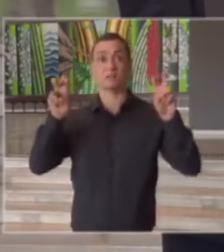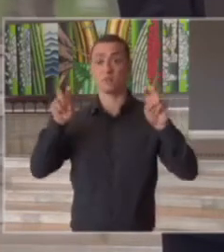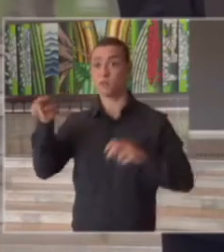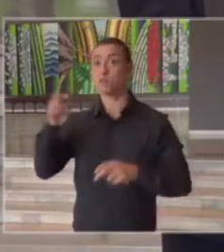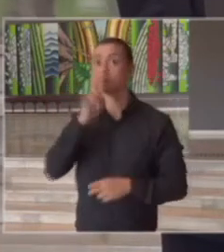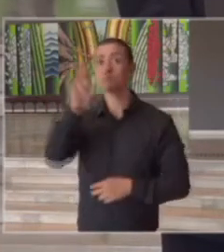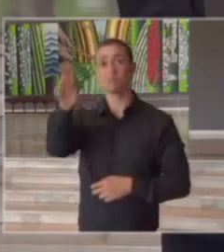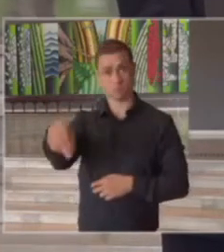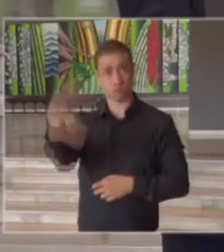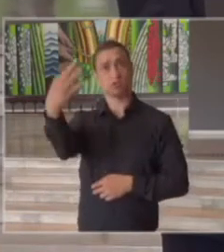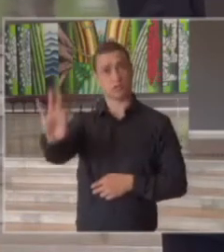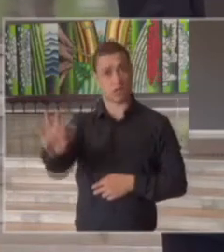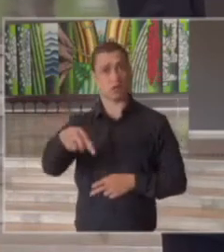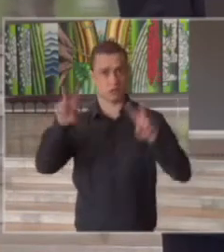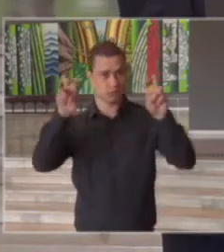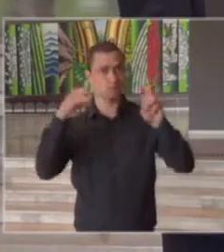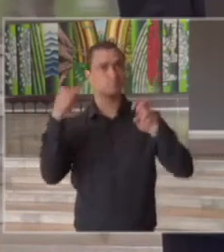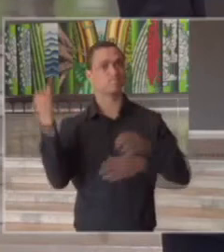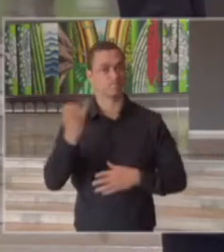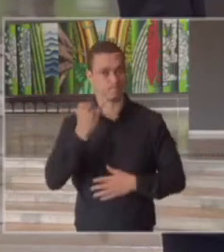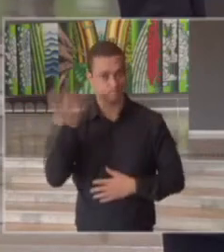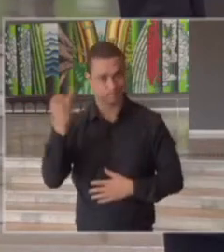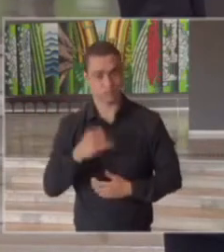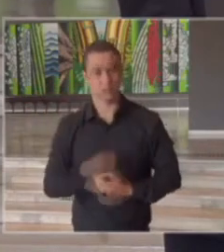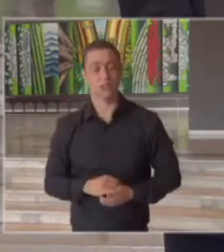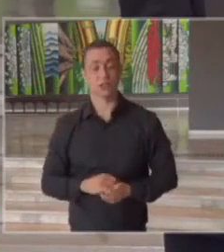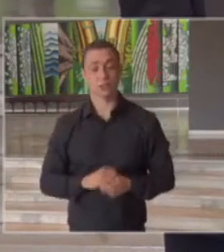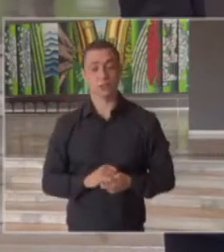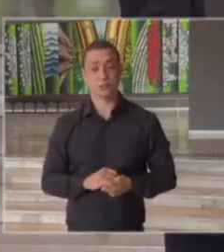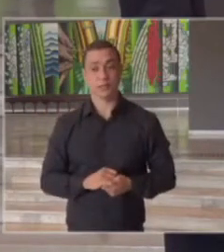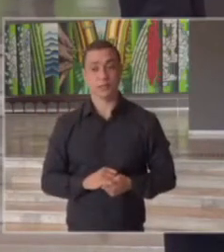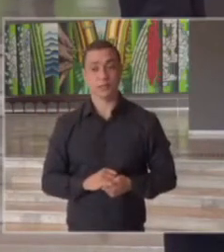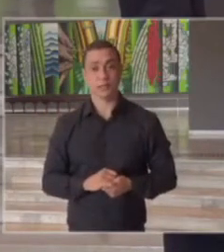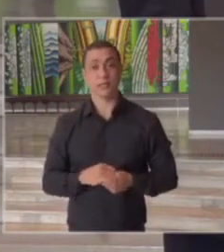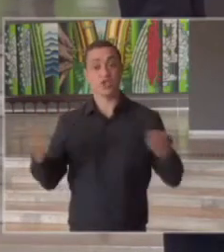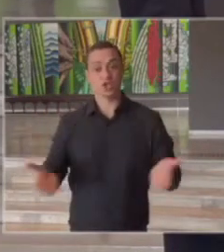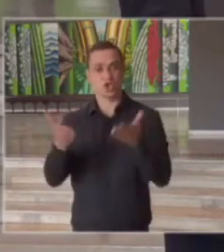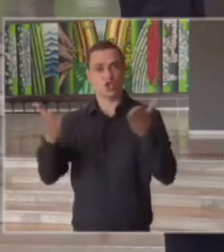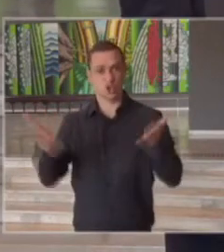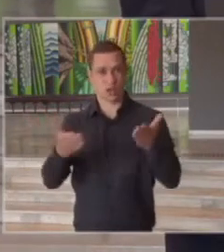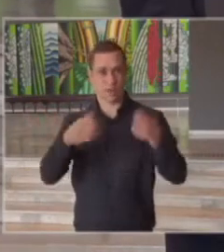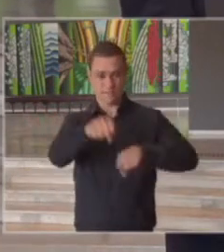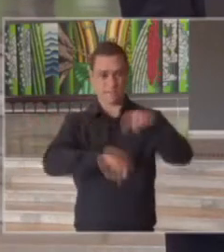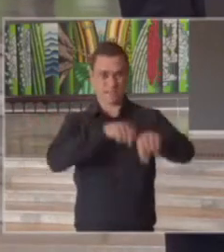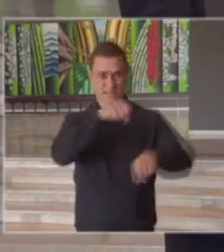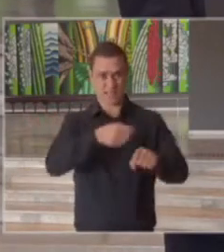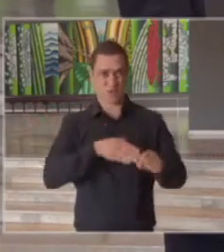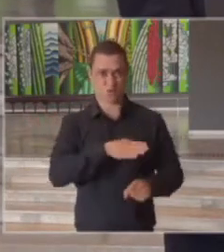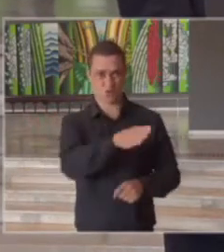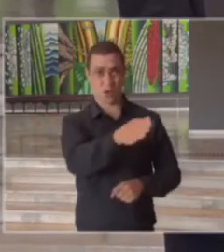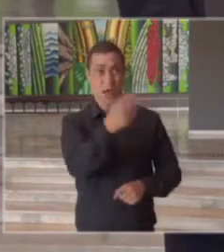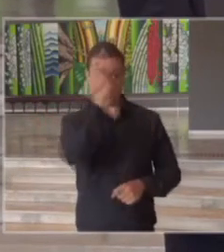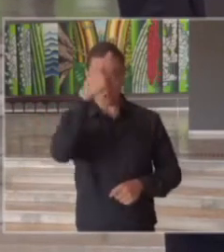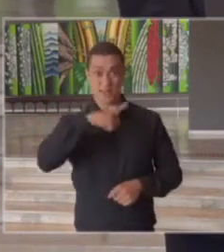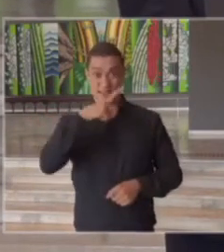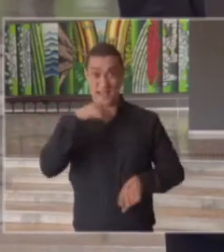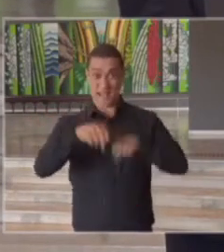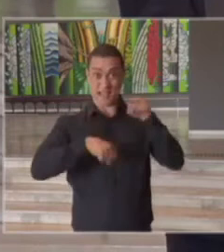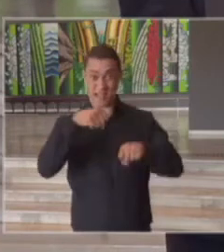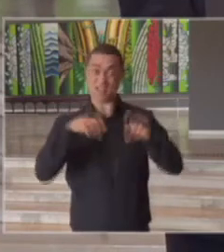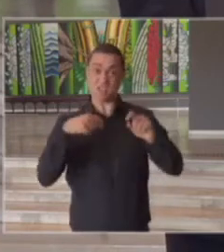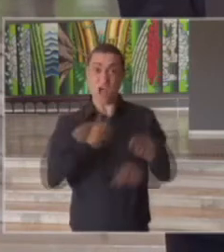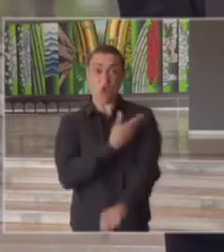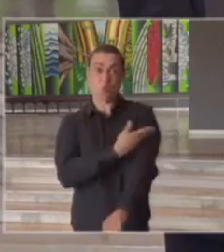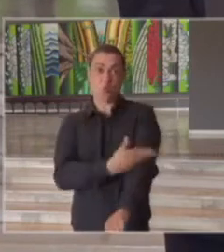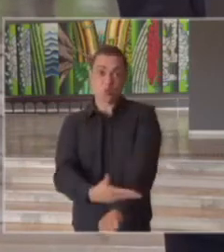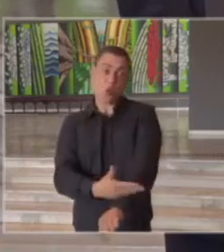razão é um tema significativo e importante estimular o uso de ciclofaixas para aqueles que tem bicicleta e já são